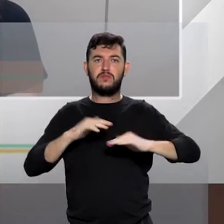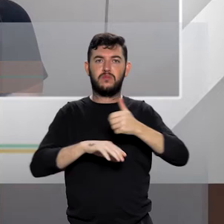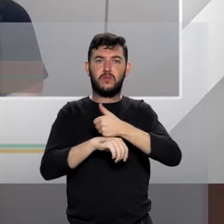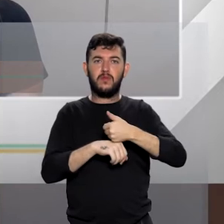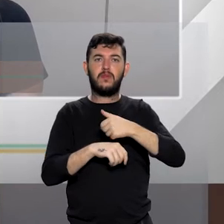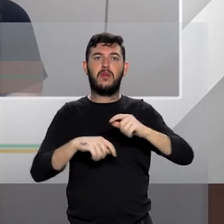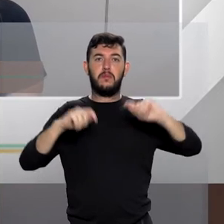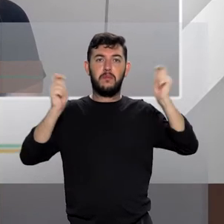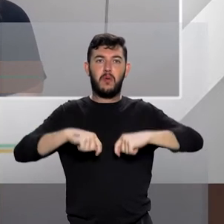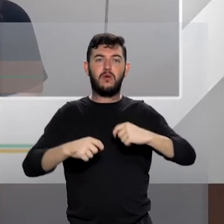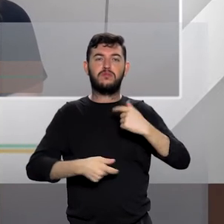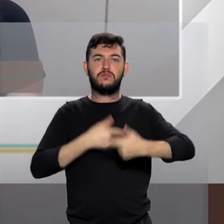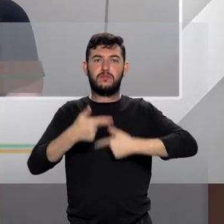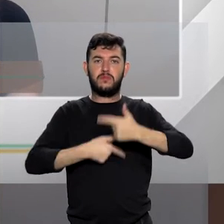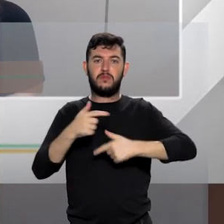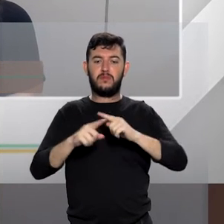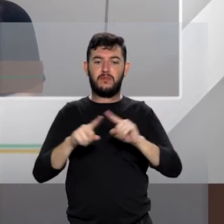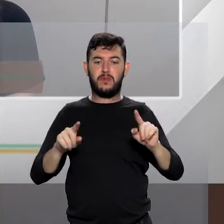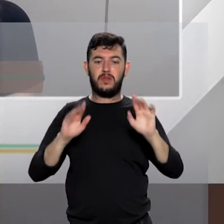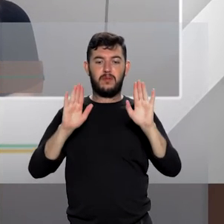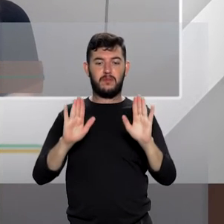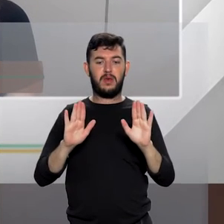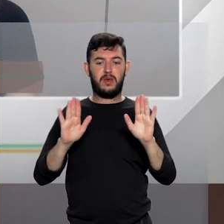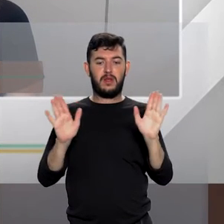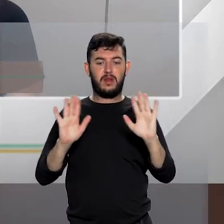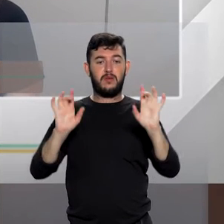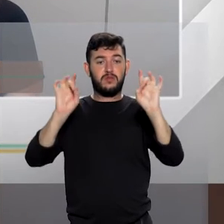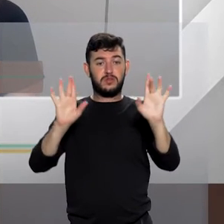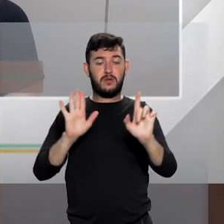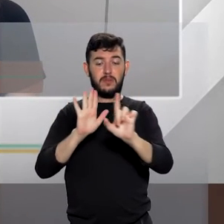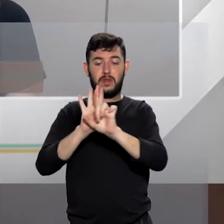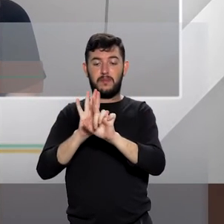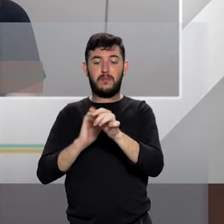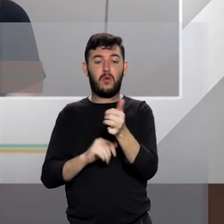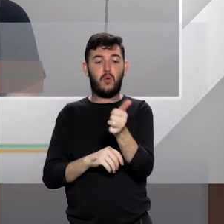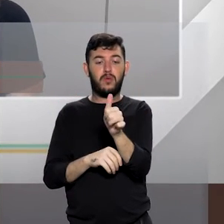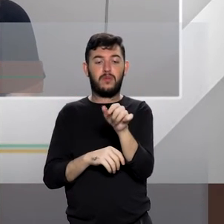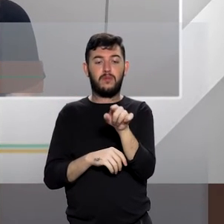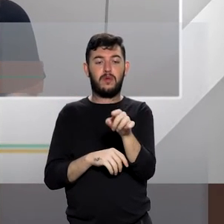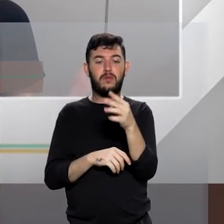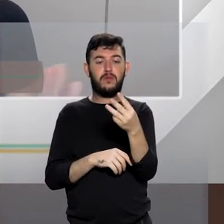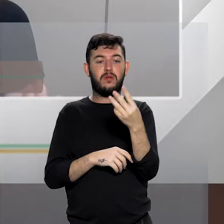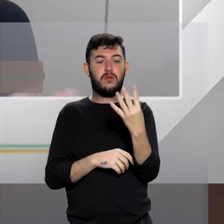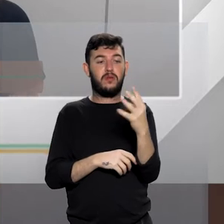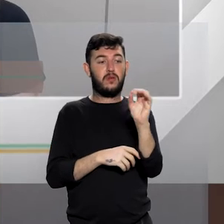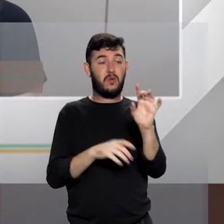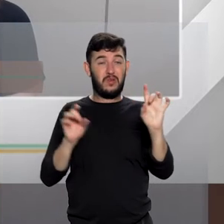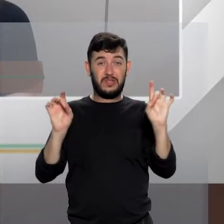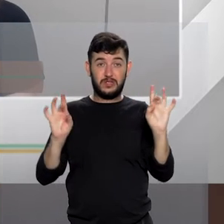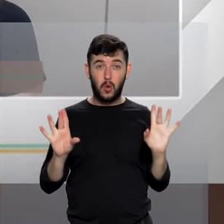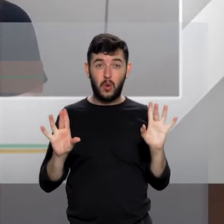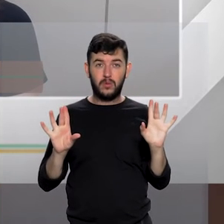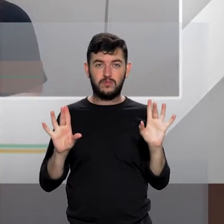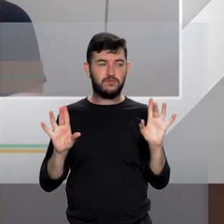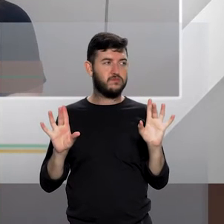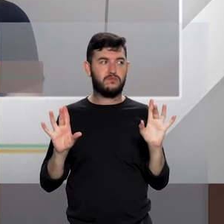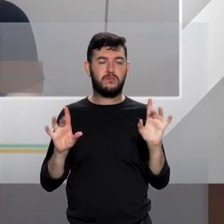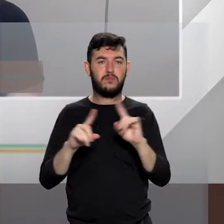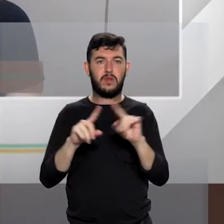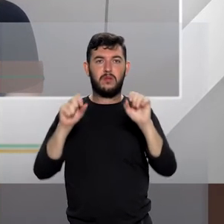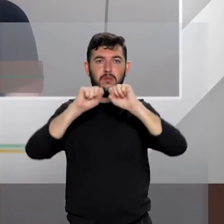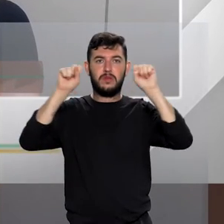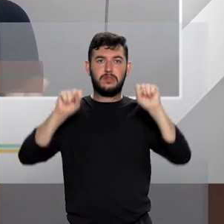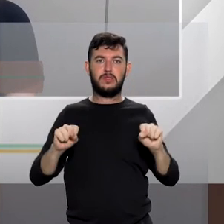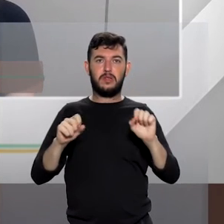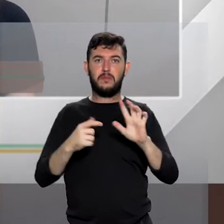Então, essa aqui é a questão levantada, não só pela Lei nº 11.340, mas pela amplitude sistêmica que hoje